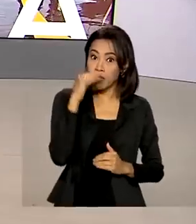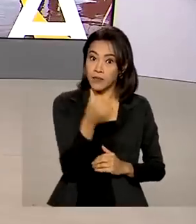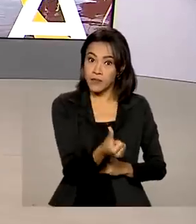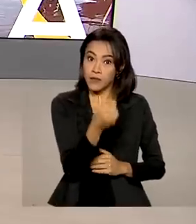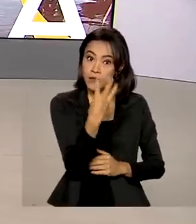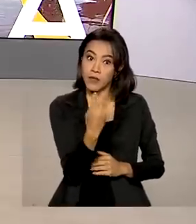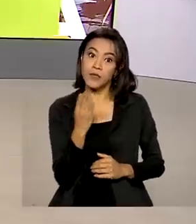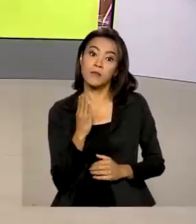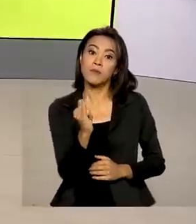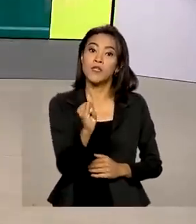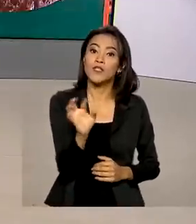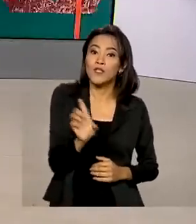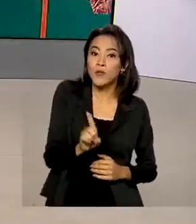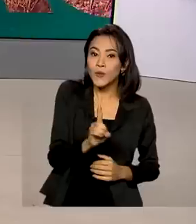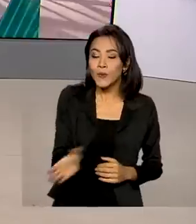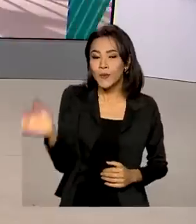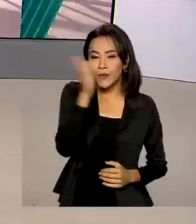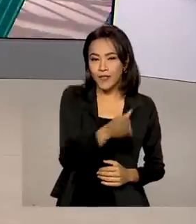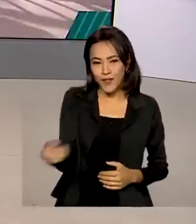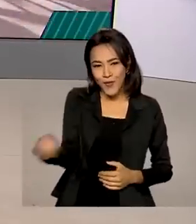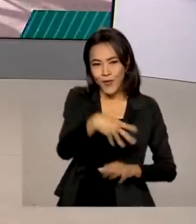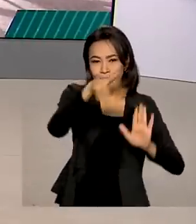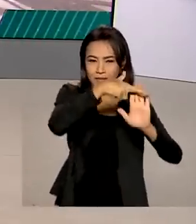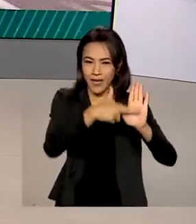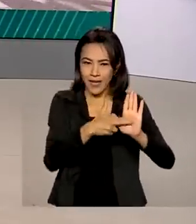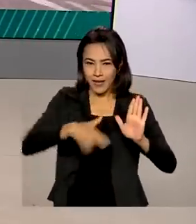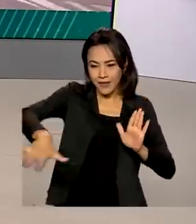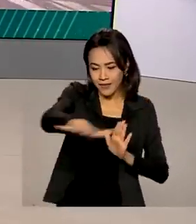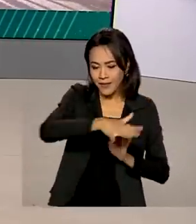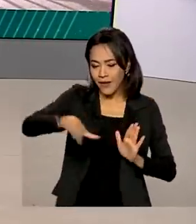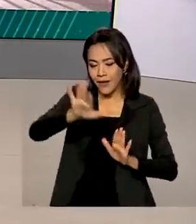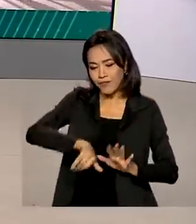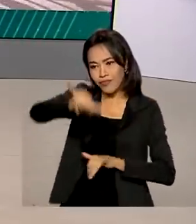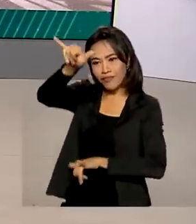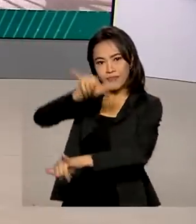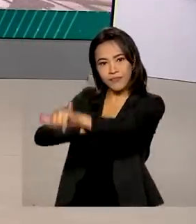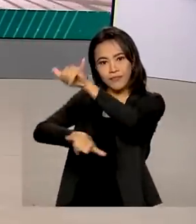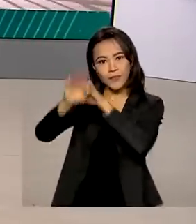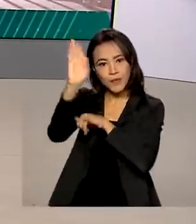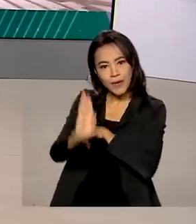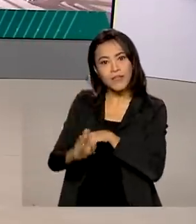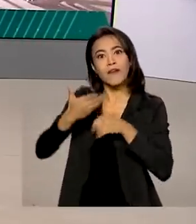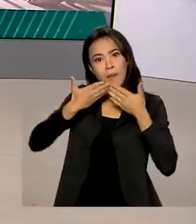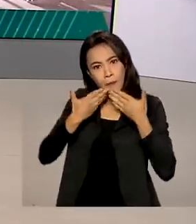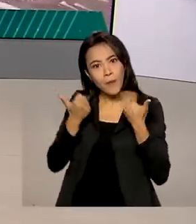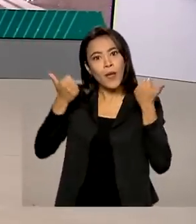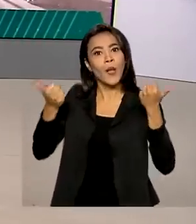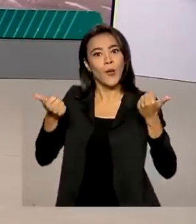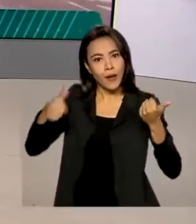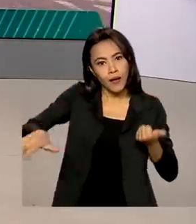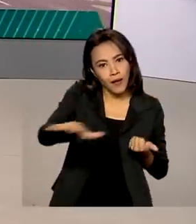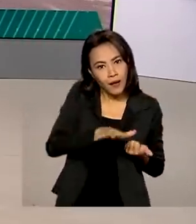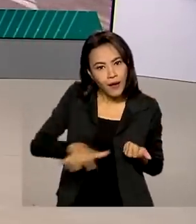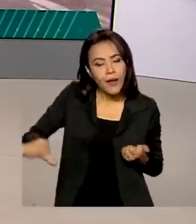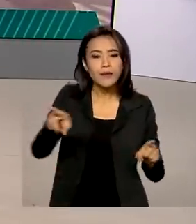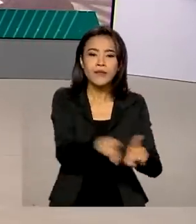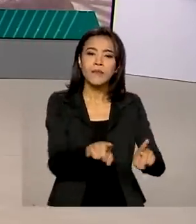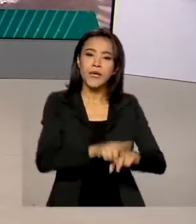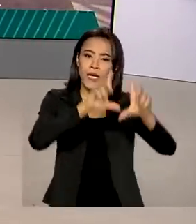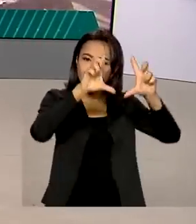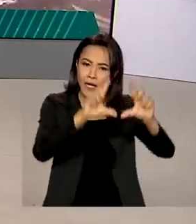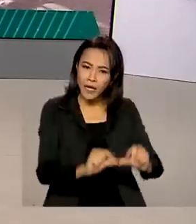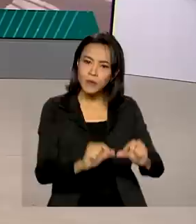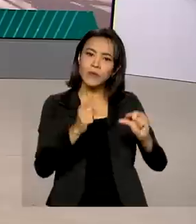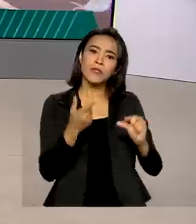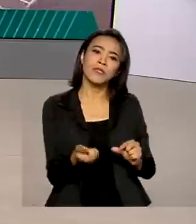Novas medidas no setor da aviação brasileira vão promover a melhoria dos serviços e a redução de tarifas